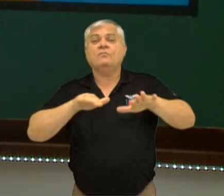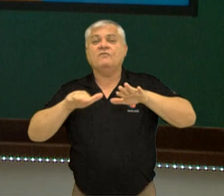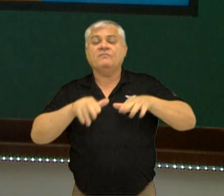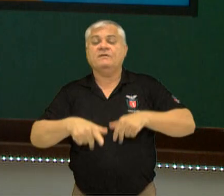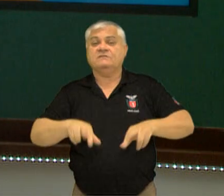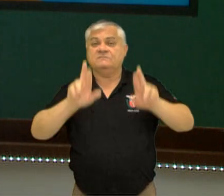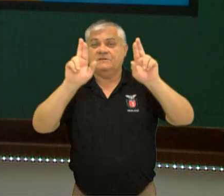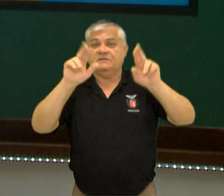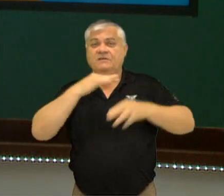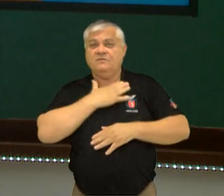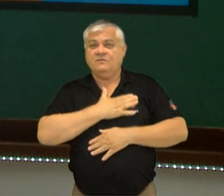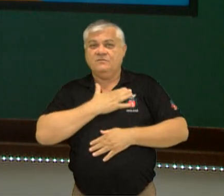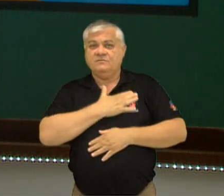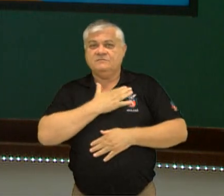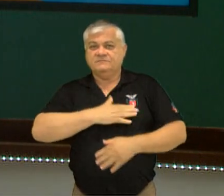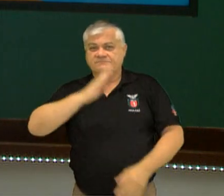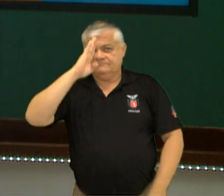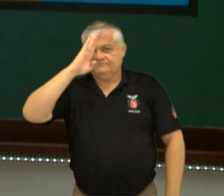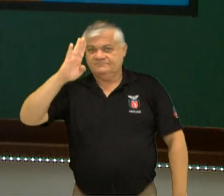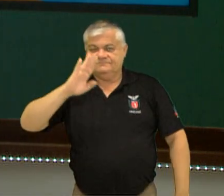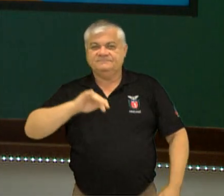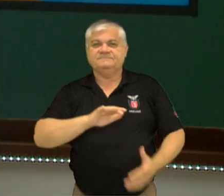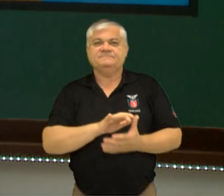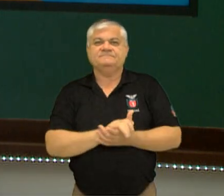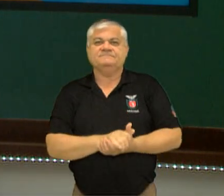Eu espero que vocês tenham gostado desse vídeo. Até breve!